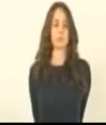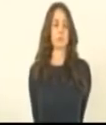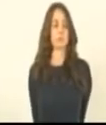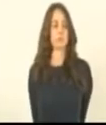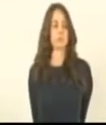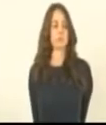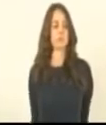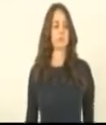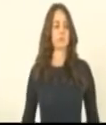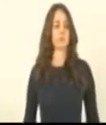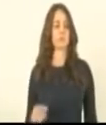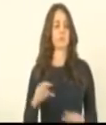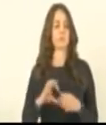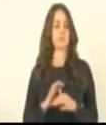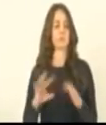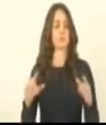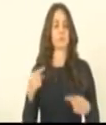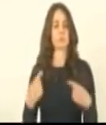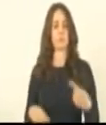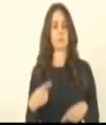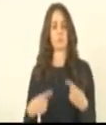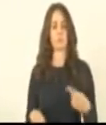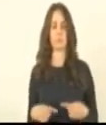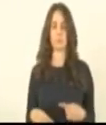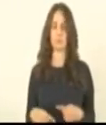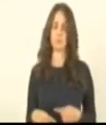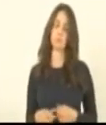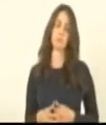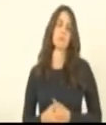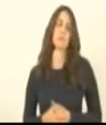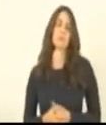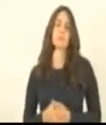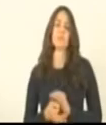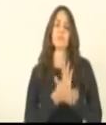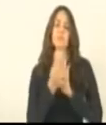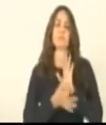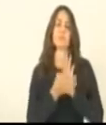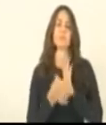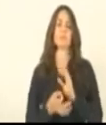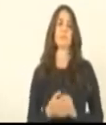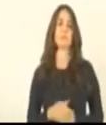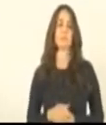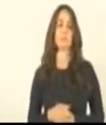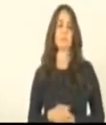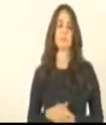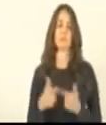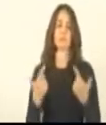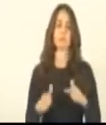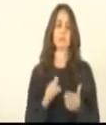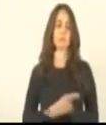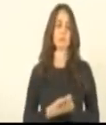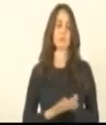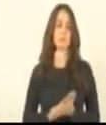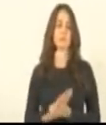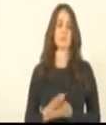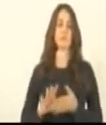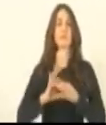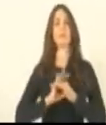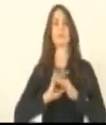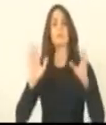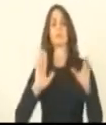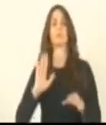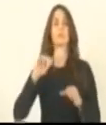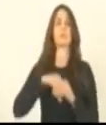Coloco em discussão os deputados da comissão o parecer. Não havendo o que ele quer discutir, coloco em votação.